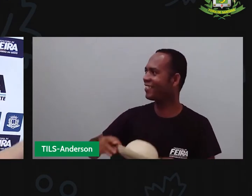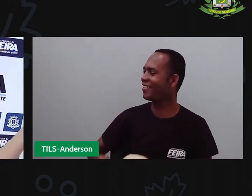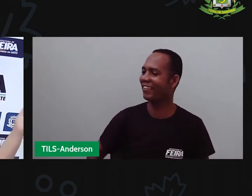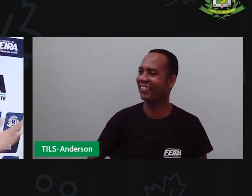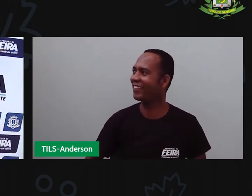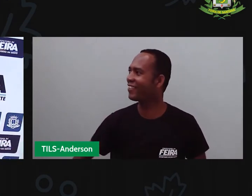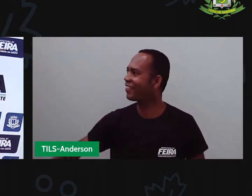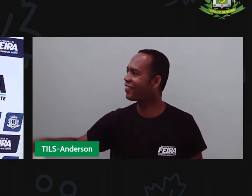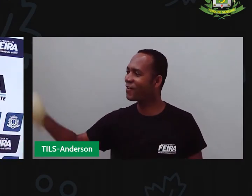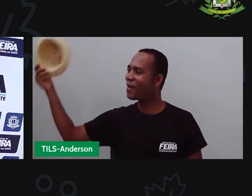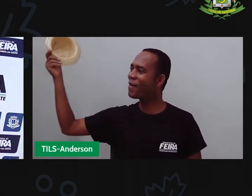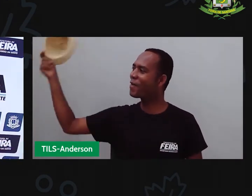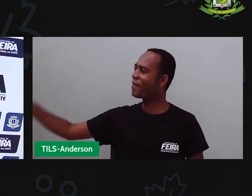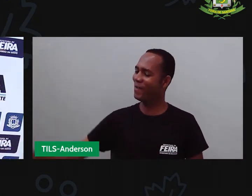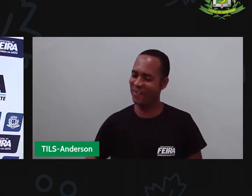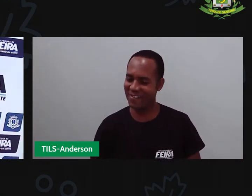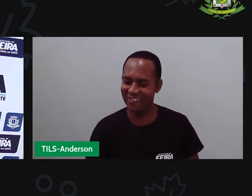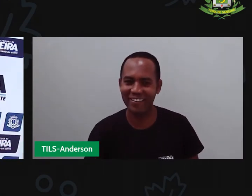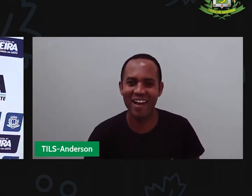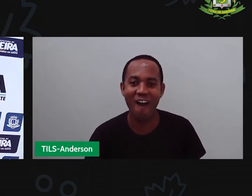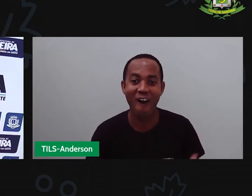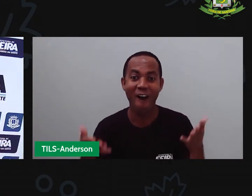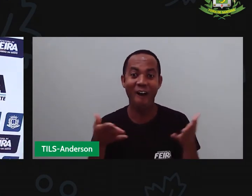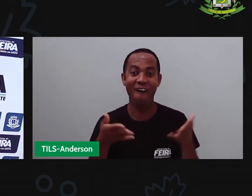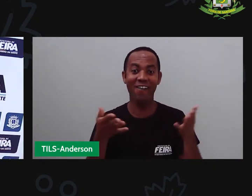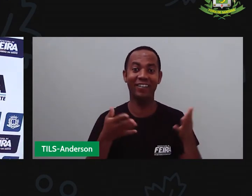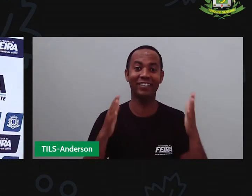Nossa aula de número 101!